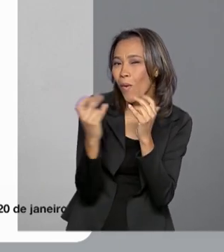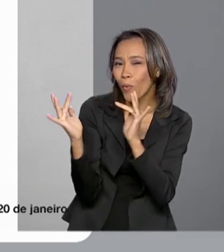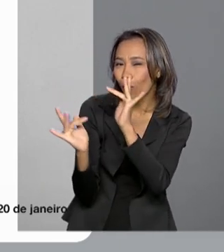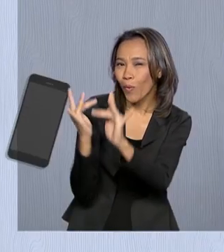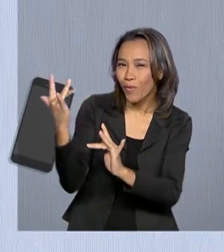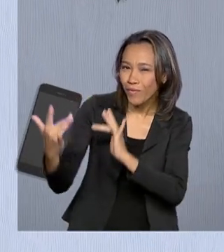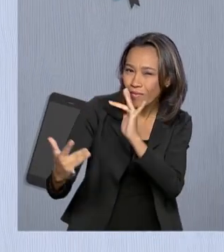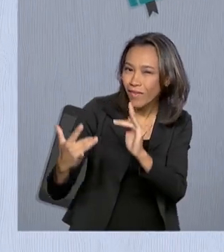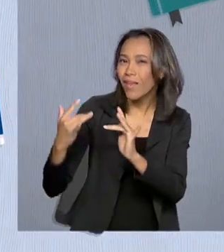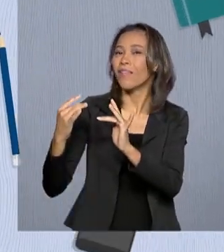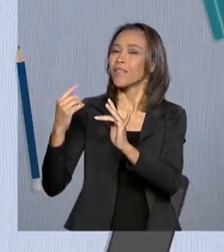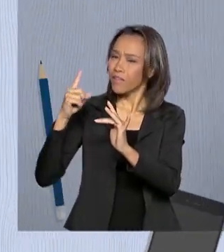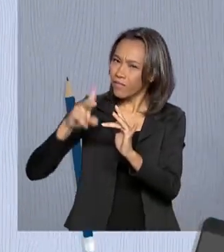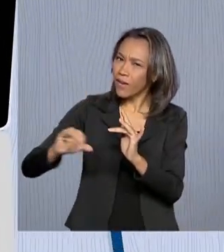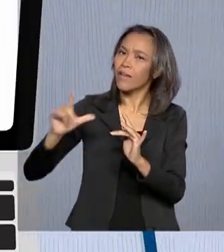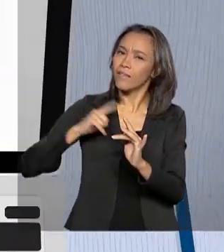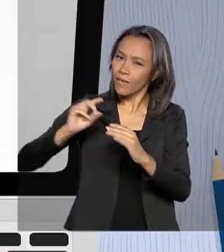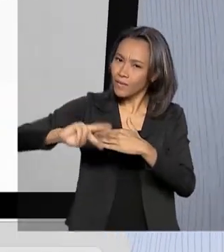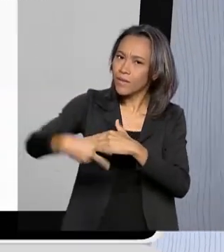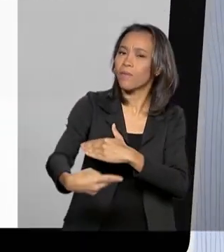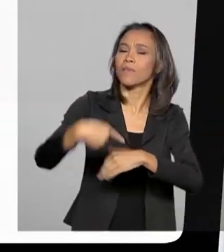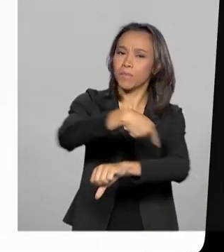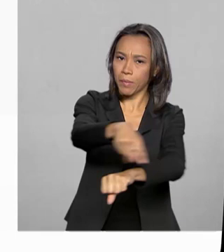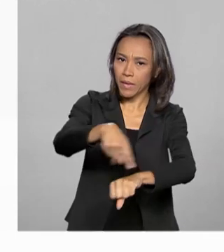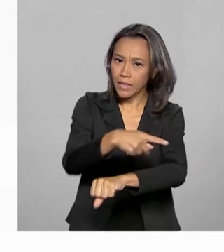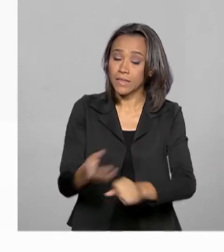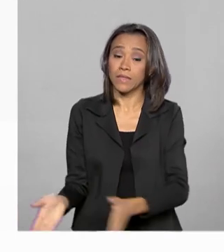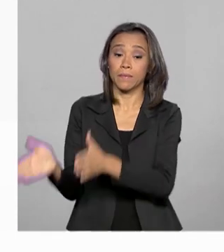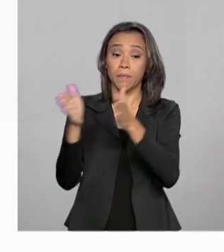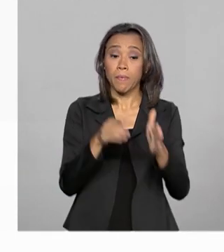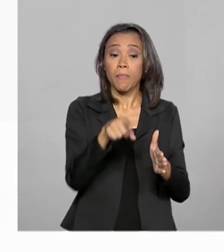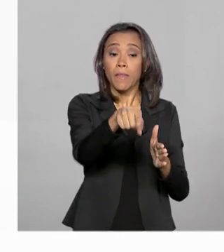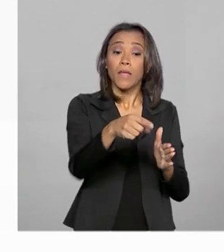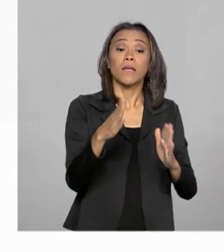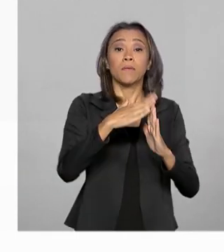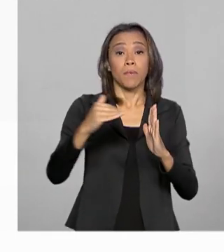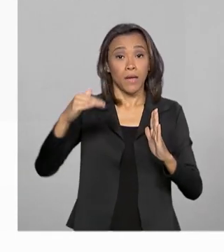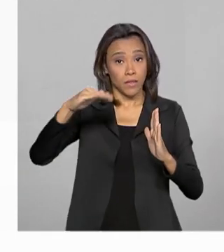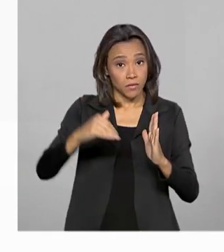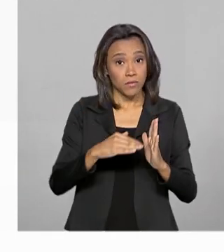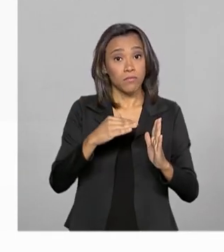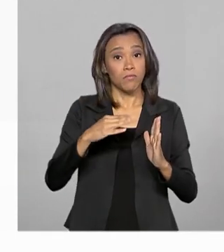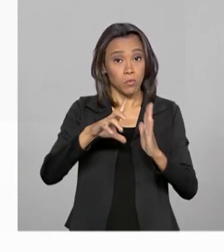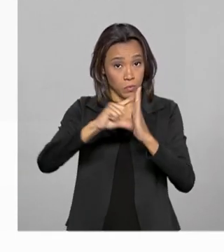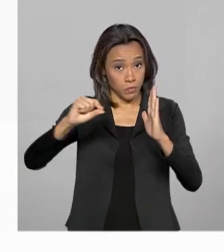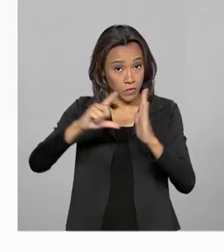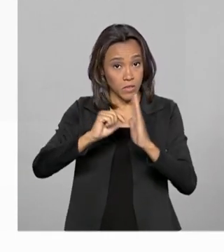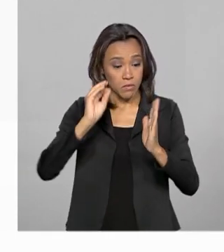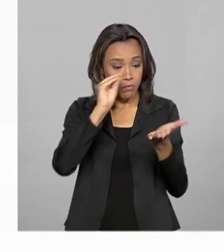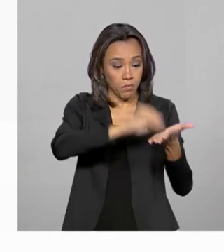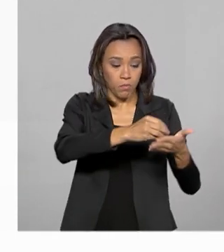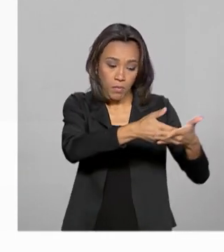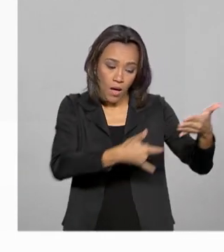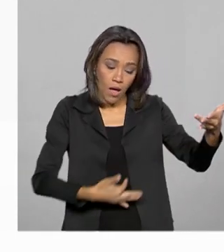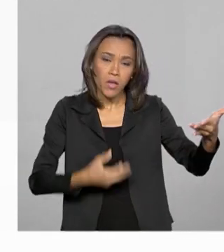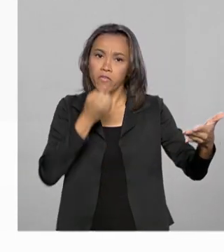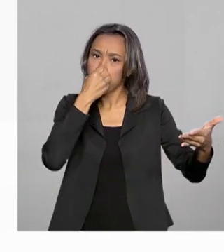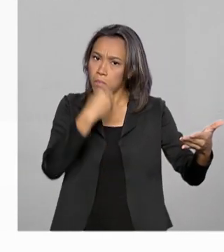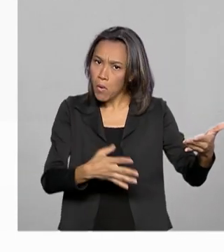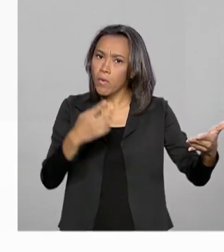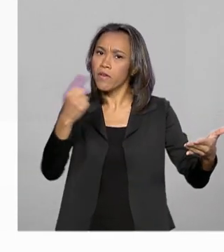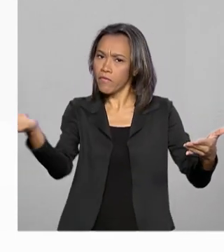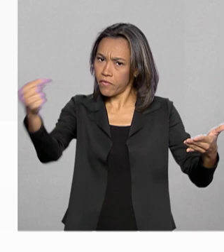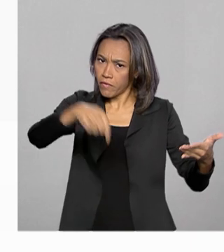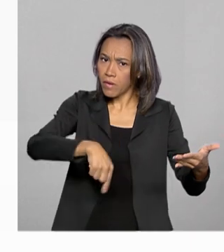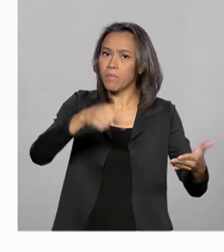ao país. Depois da reunião, o Palácio do Planalto afirmou que a conversa foi produtiva e que a atriz estará em Brasília na